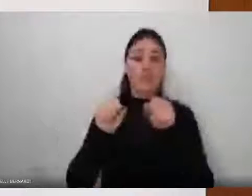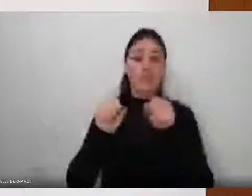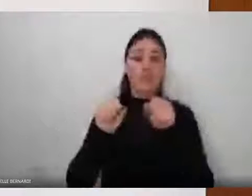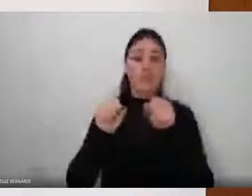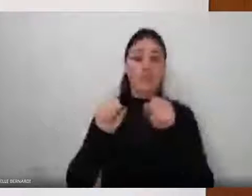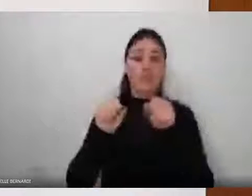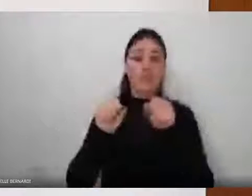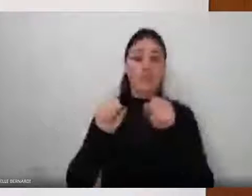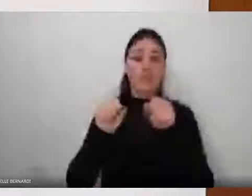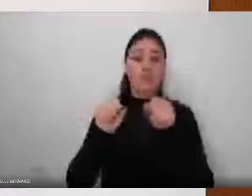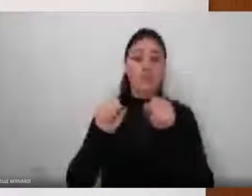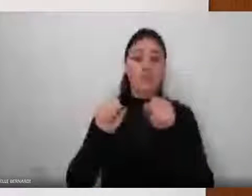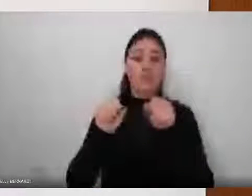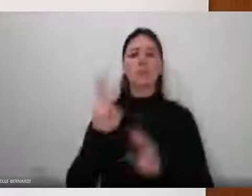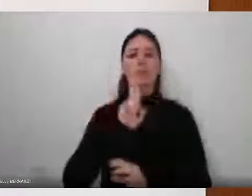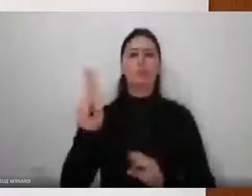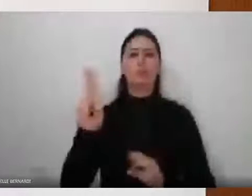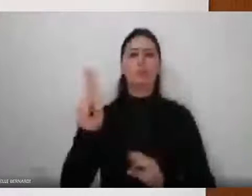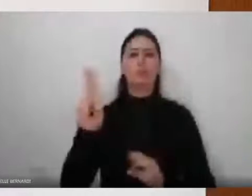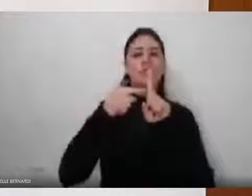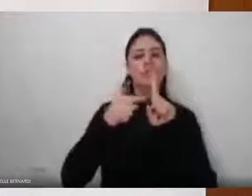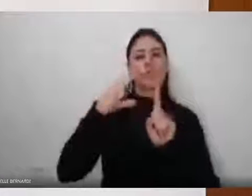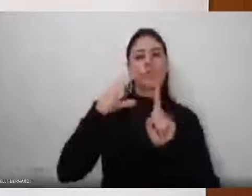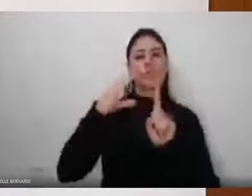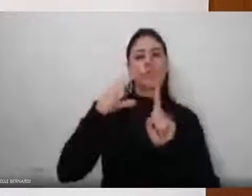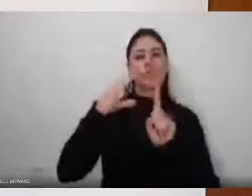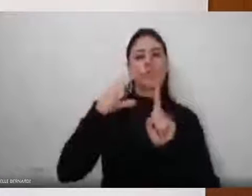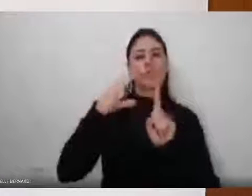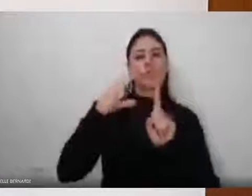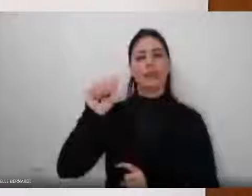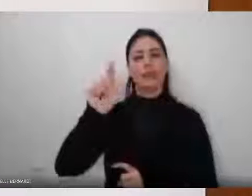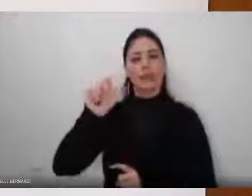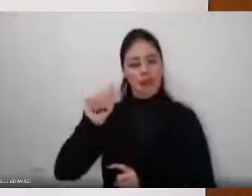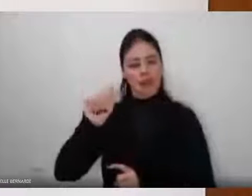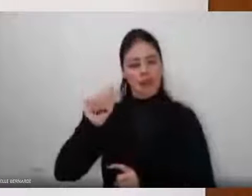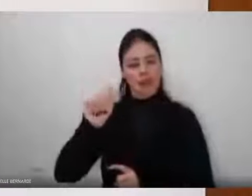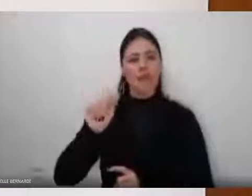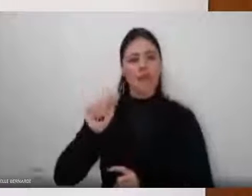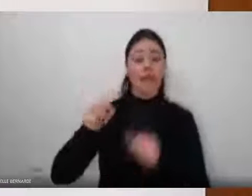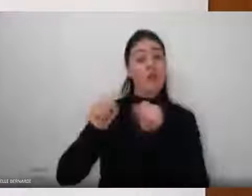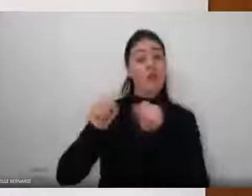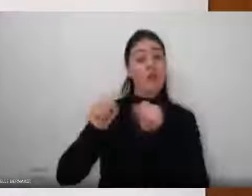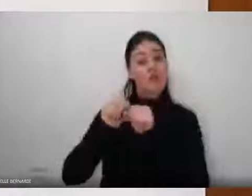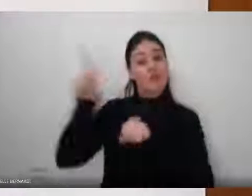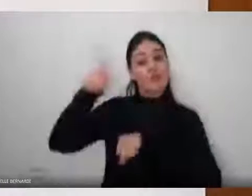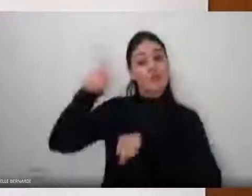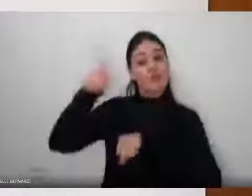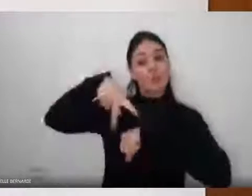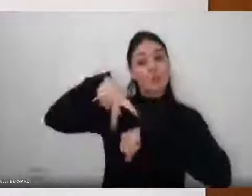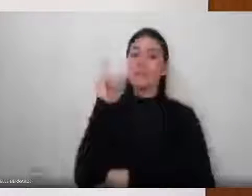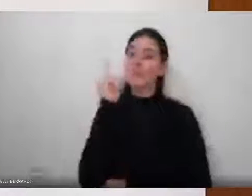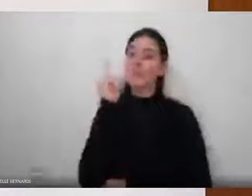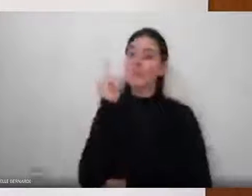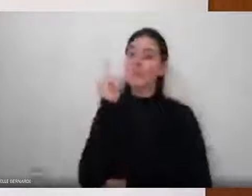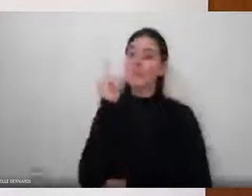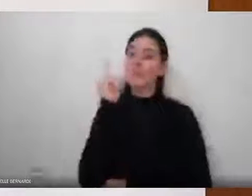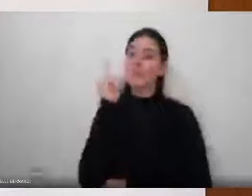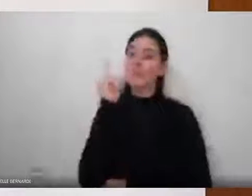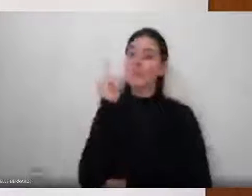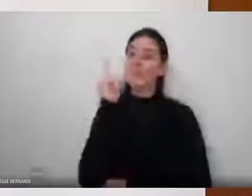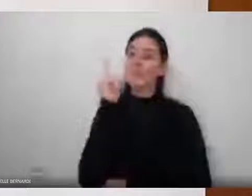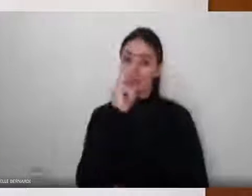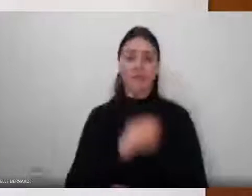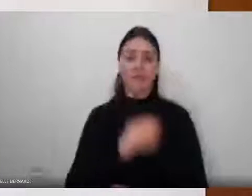ficava muito parecida, a estátua dessa pessoa ficava muito parecida com o dono, diziam assim,